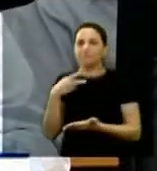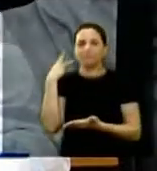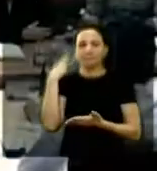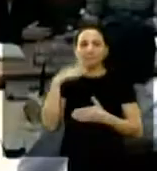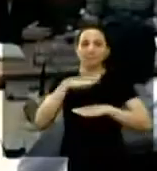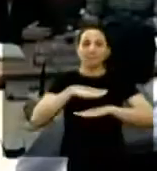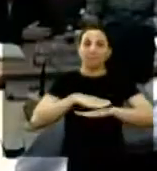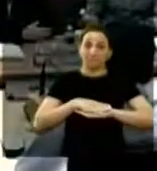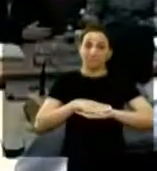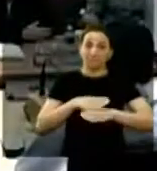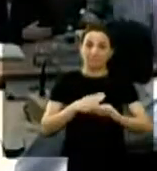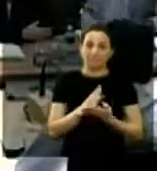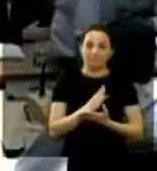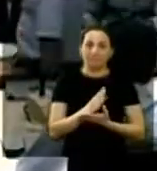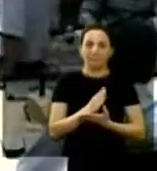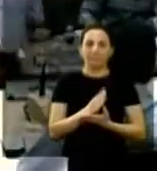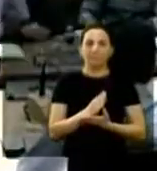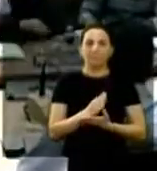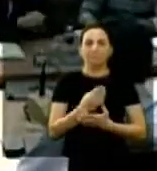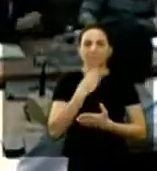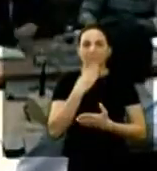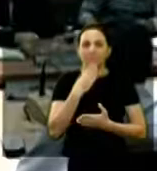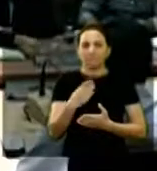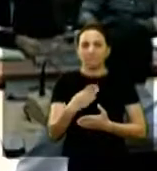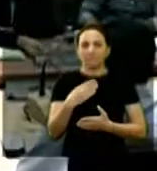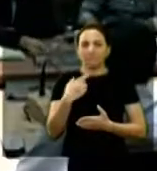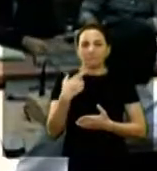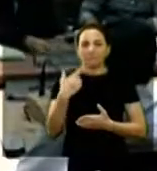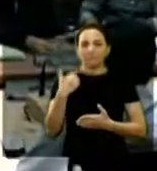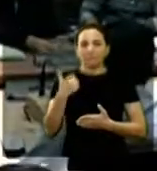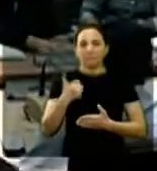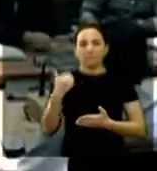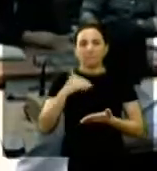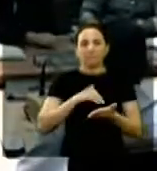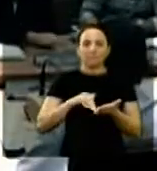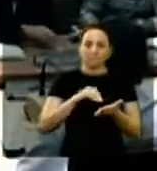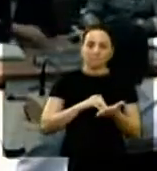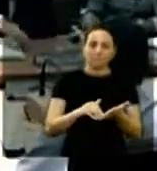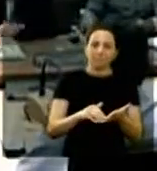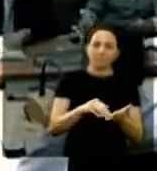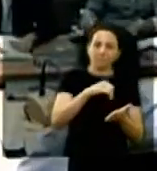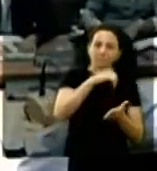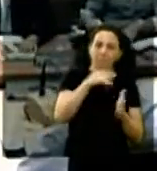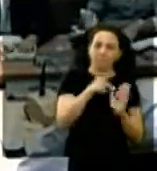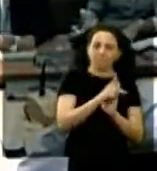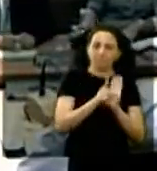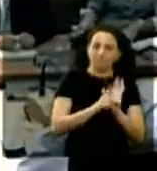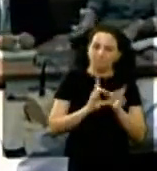permaneçam como estão. Aprovado. Solicito ao primeiro secretário a proceder à leitura dos projetos de deliberação.